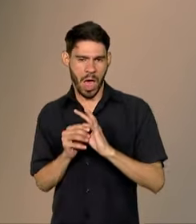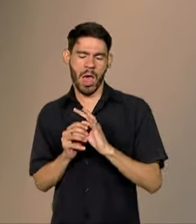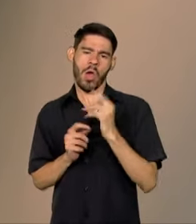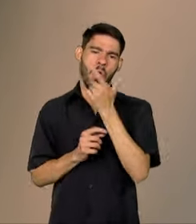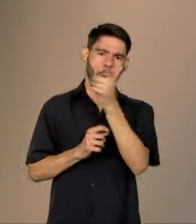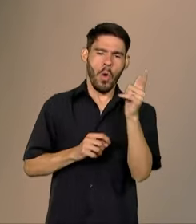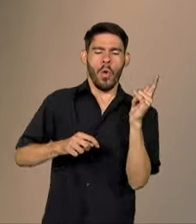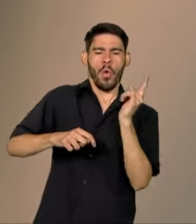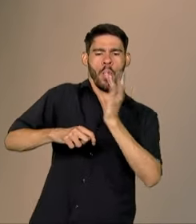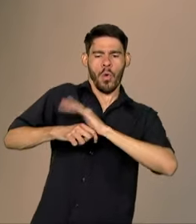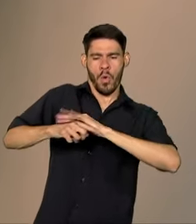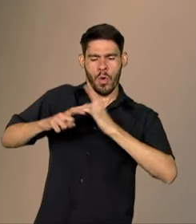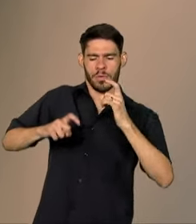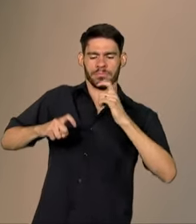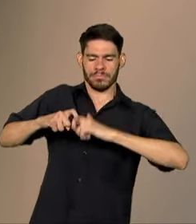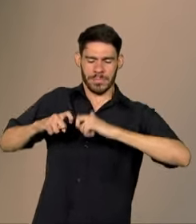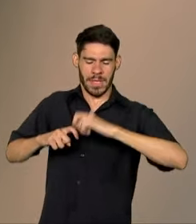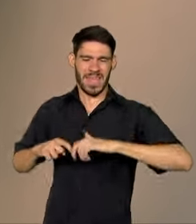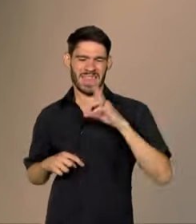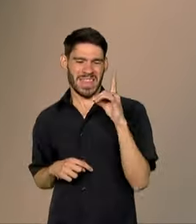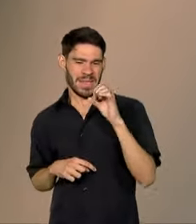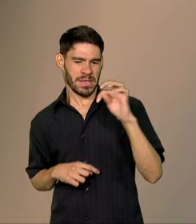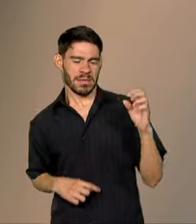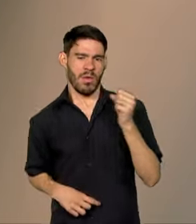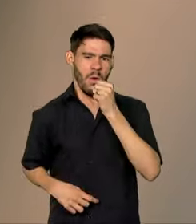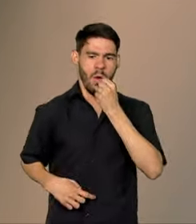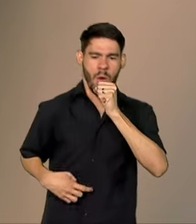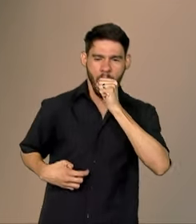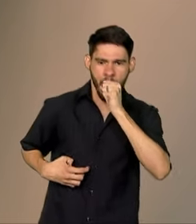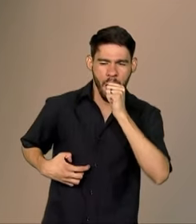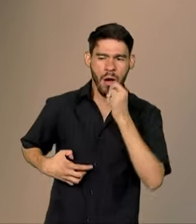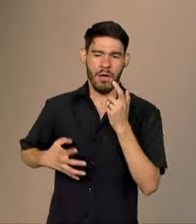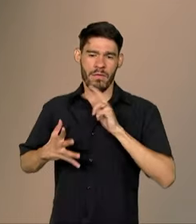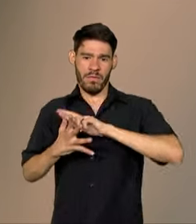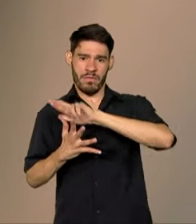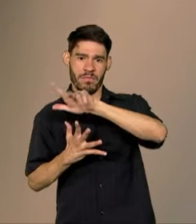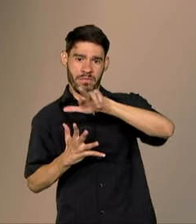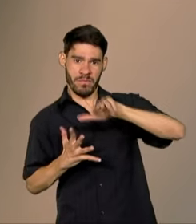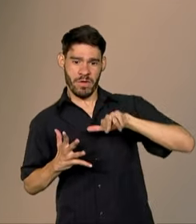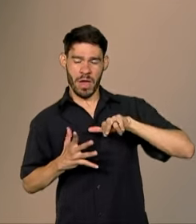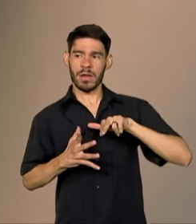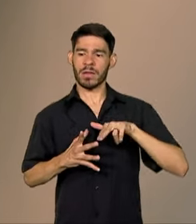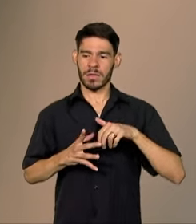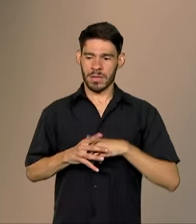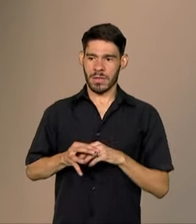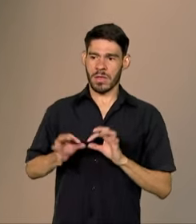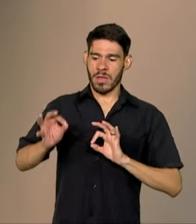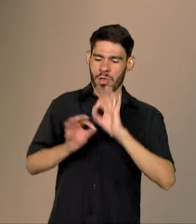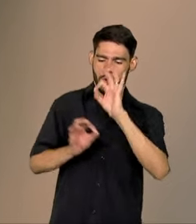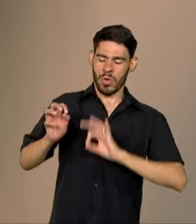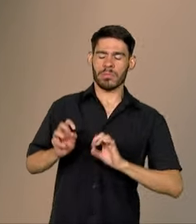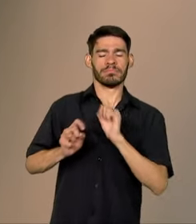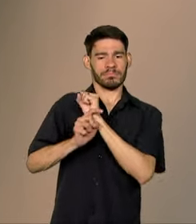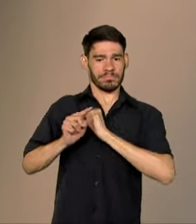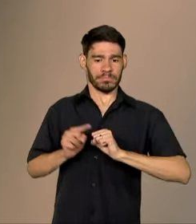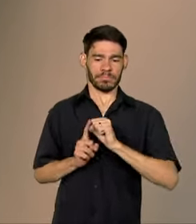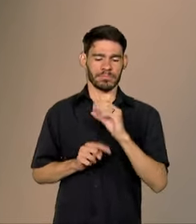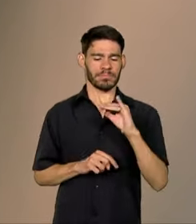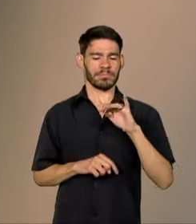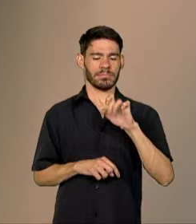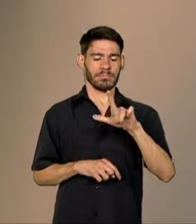verais, outras doenças sexualmente transmissíveis, a tuberculose, várias outras. Então, todas essas organizações de sociedade civil,